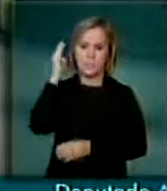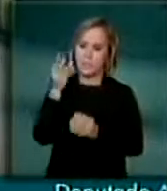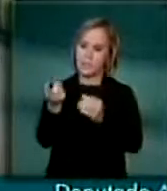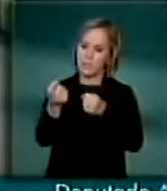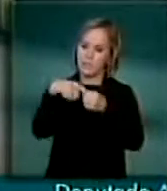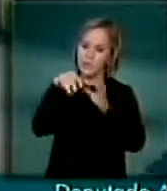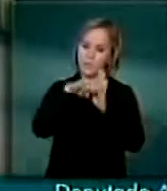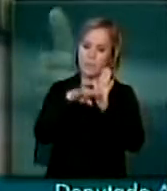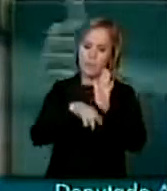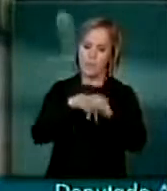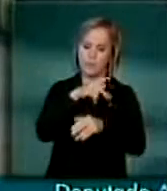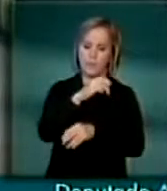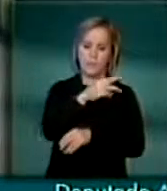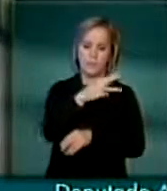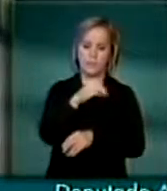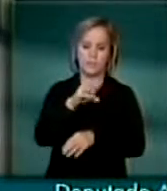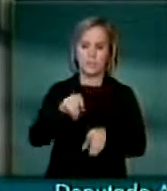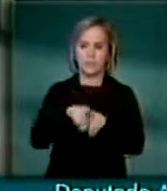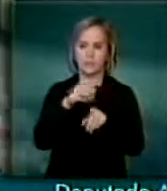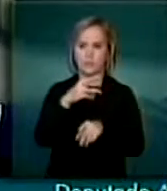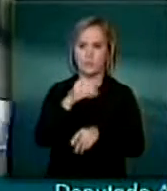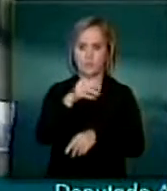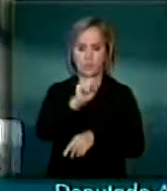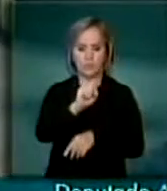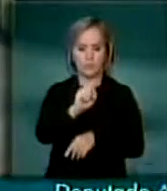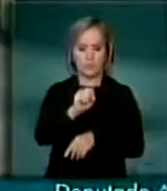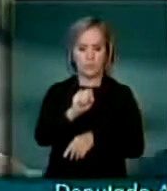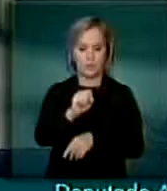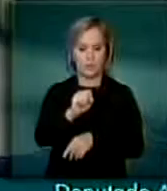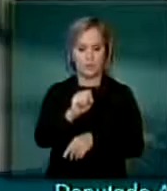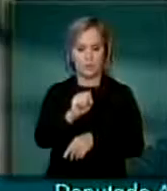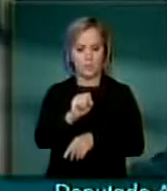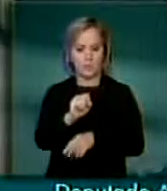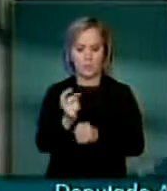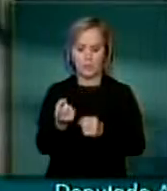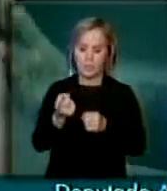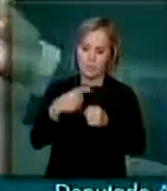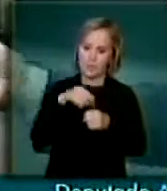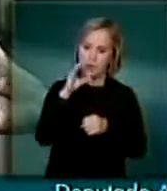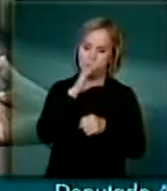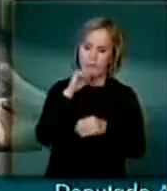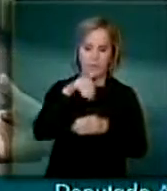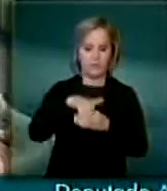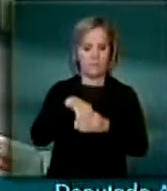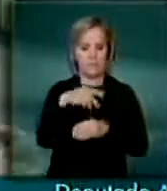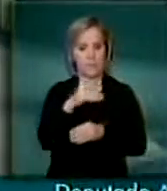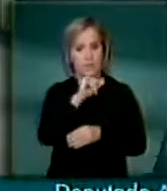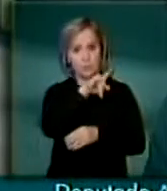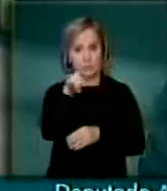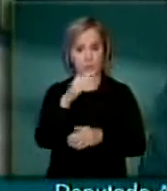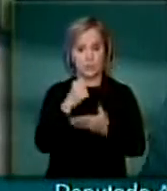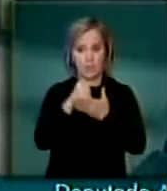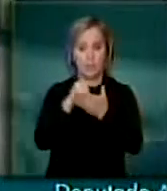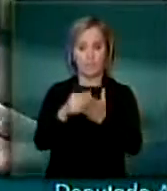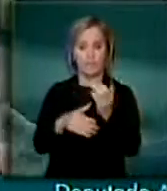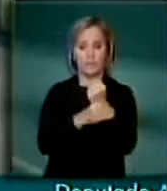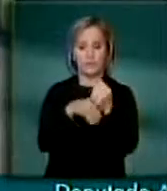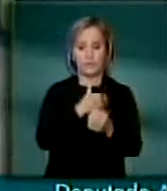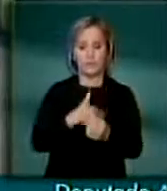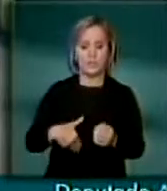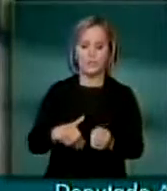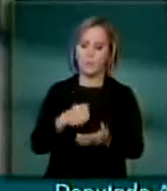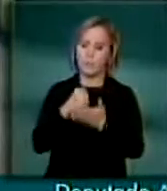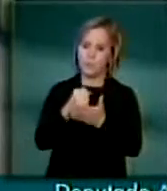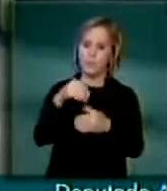a PEC 300, pauta a PEC 308 e aqui no voto, vamos descer essa matéria. Quem for a favor da segurança pública vai votar, quem for